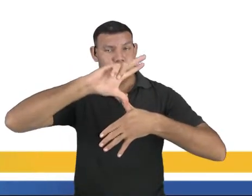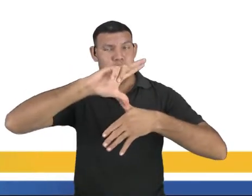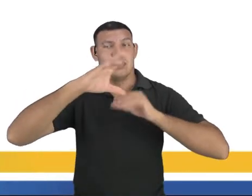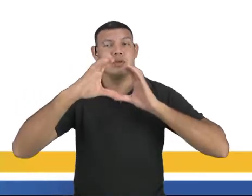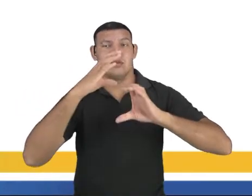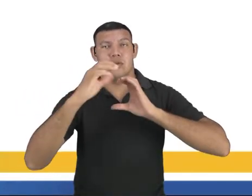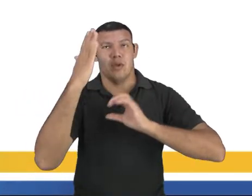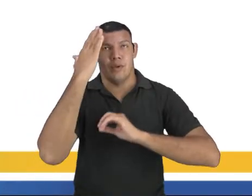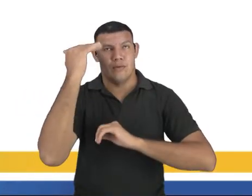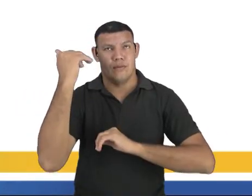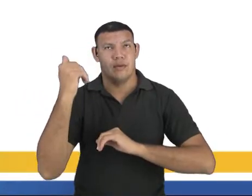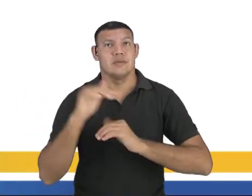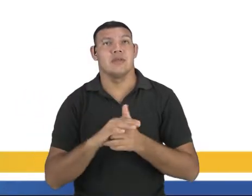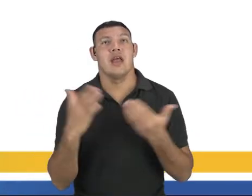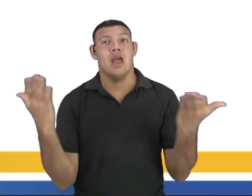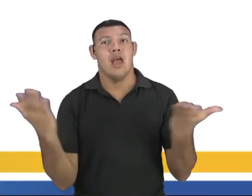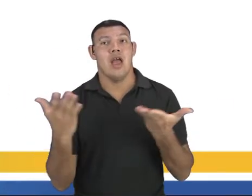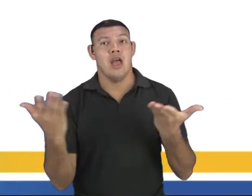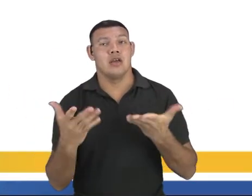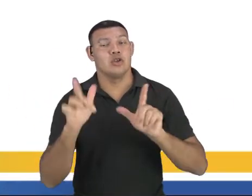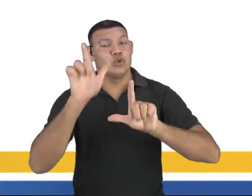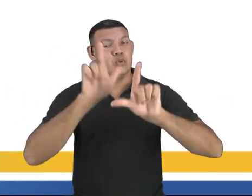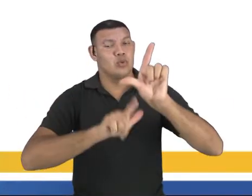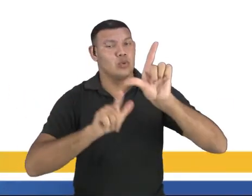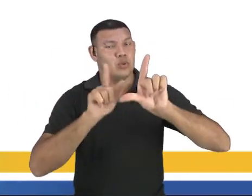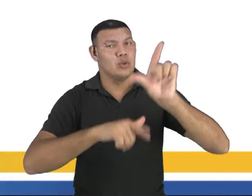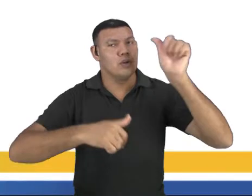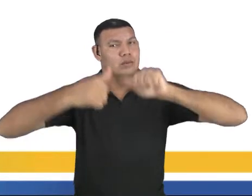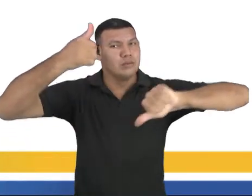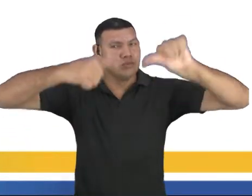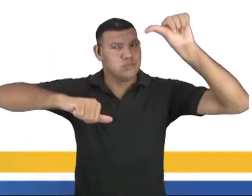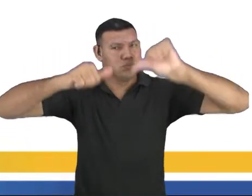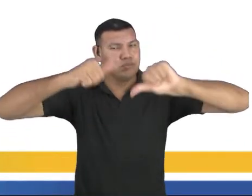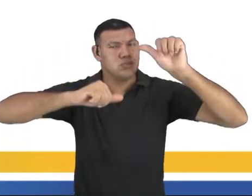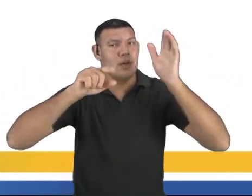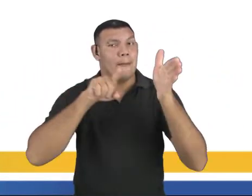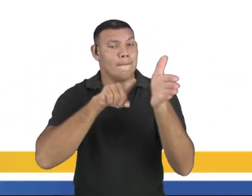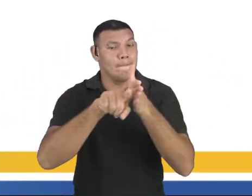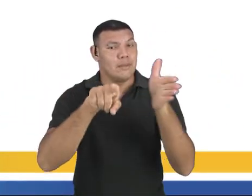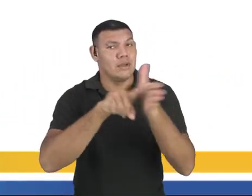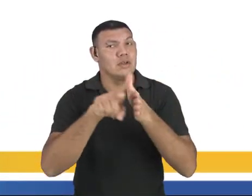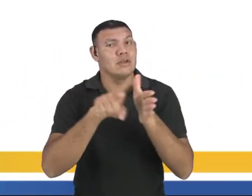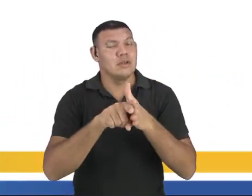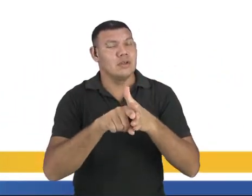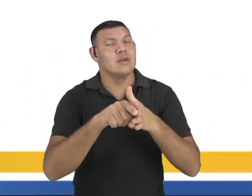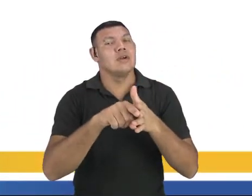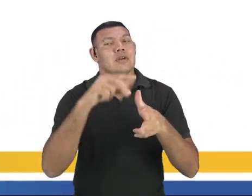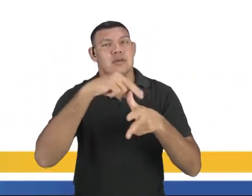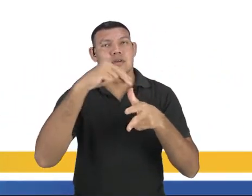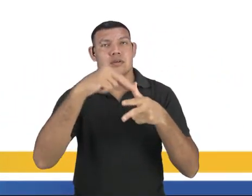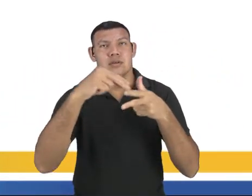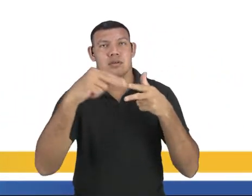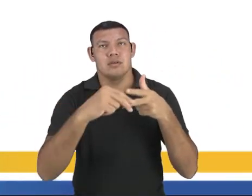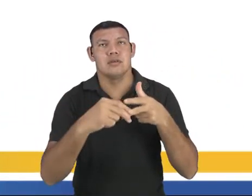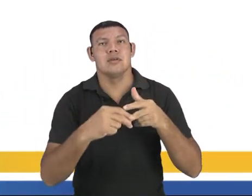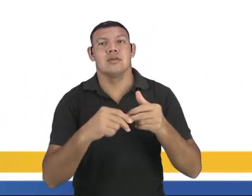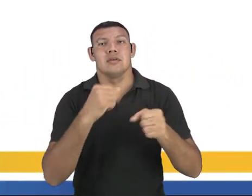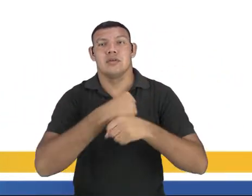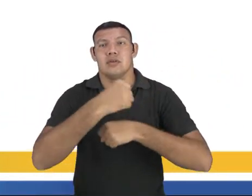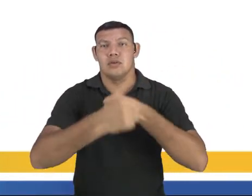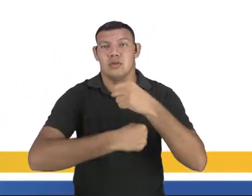Então, vamos para a letra da música, da questão em questão, tá? Enem de